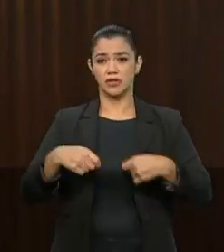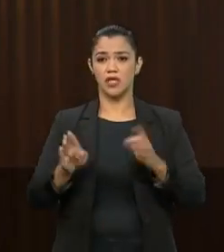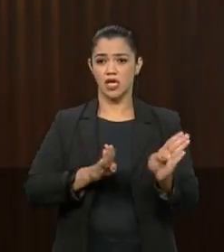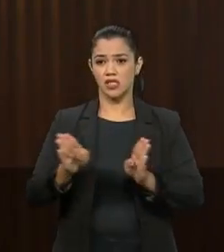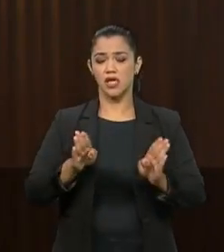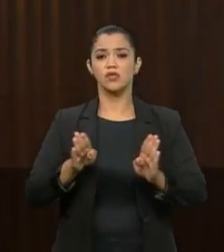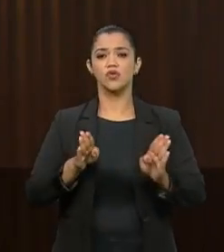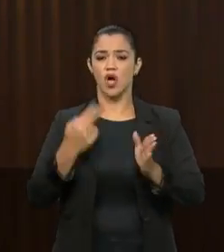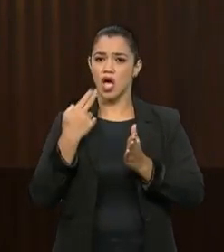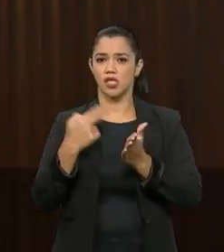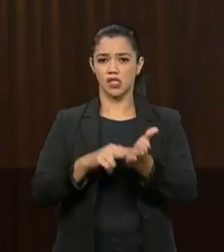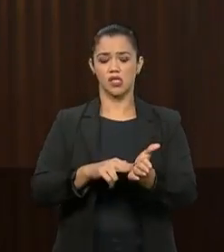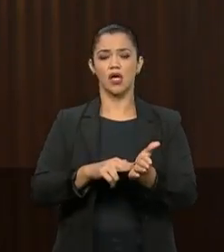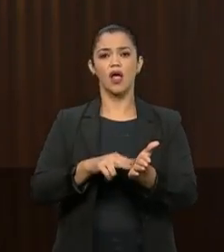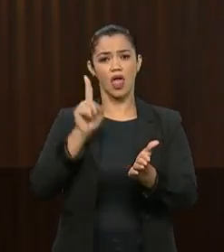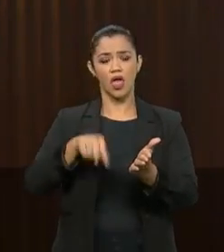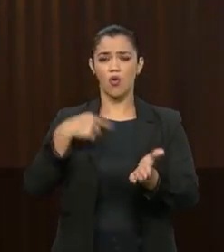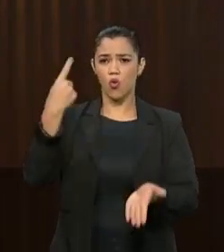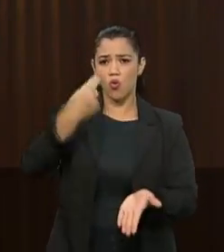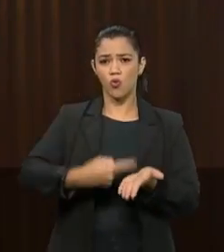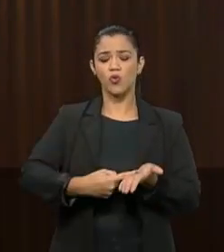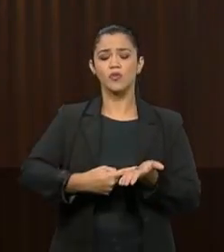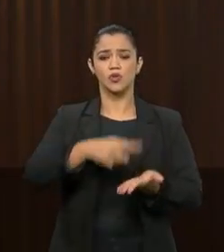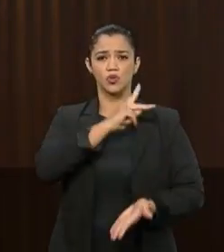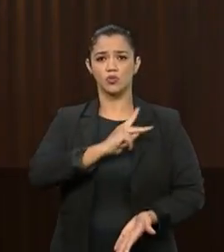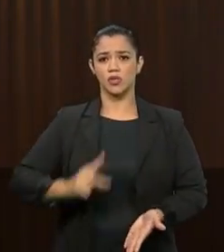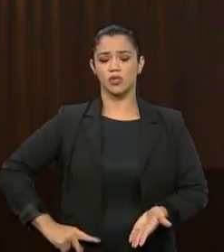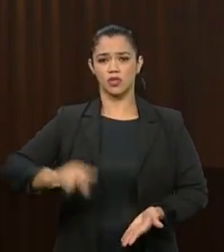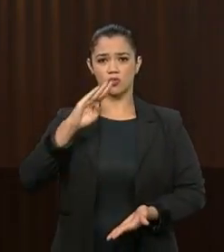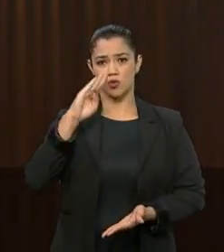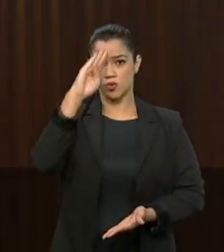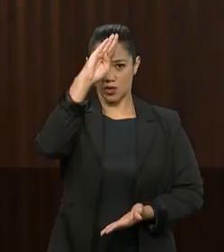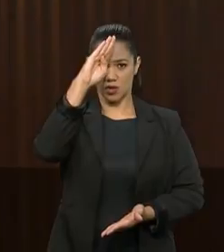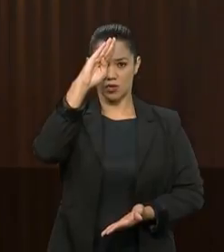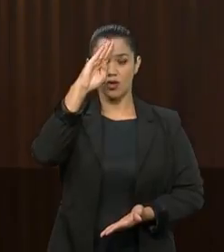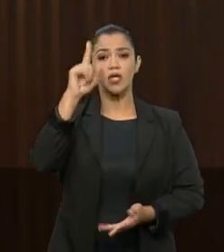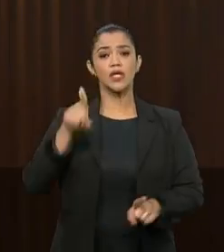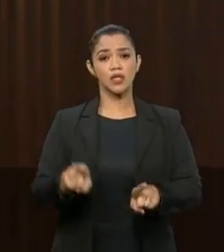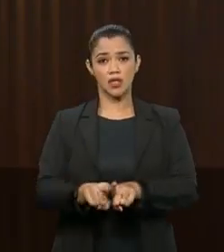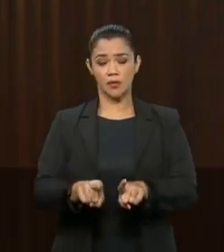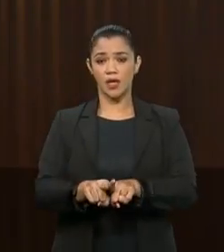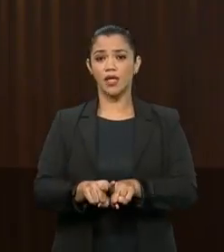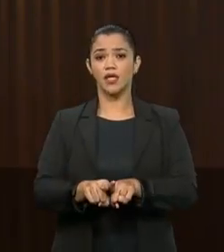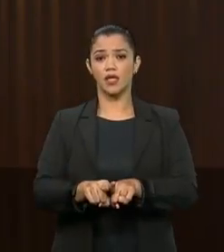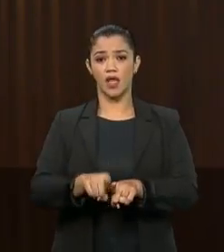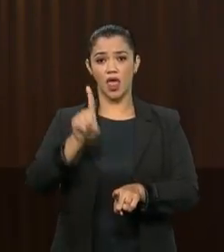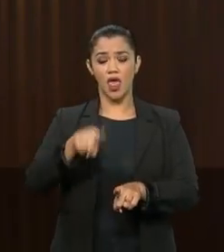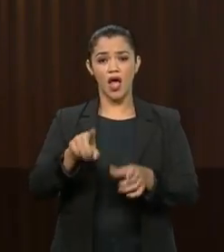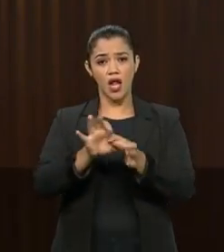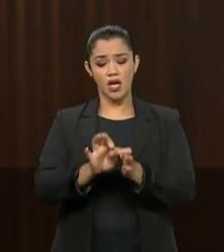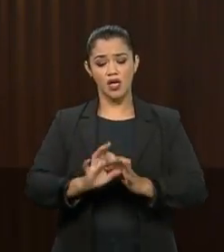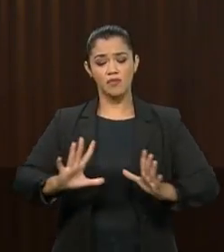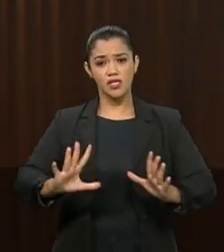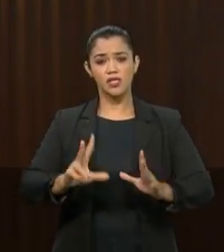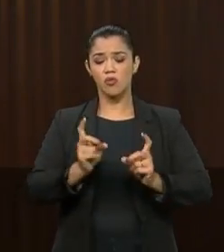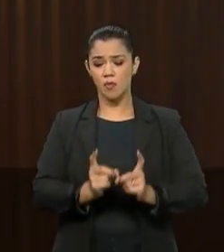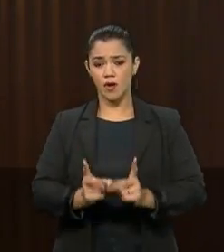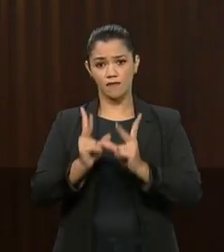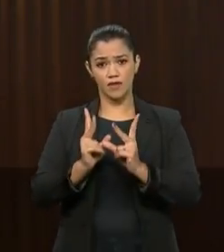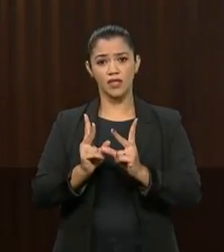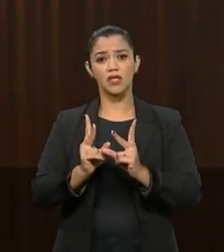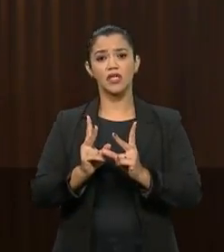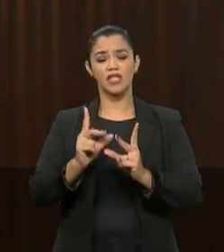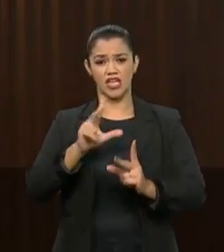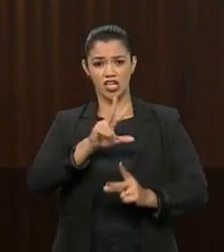serviços. Esse é um compromisso do presidente Bolsonaro. Além disso, a autorização para a privatização,